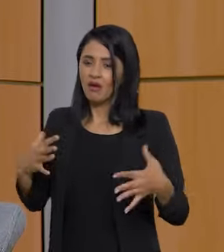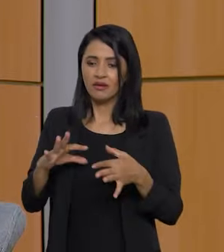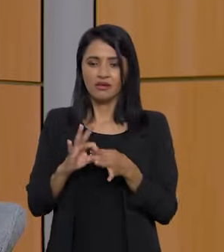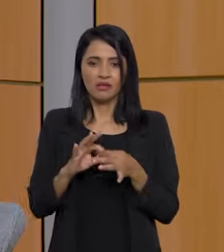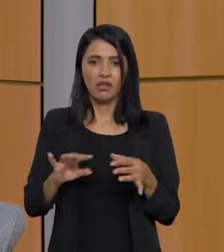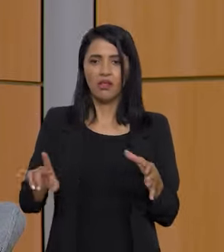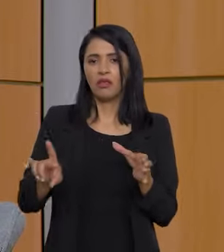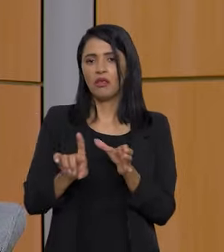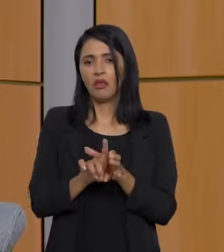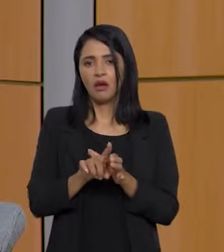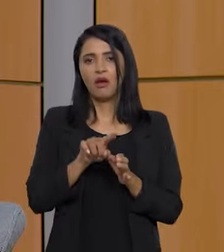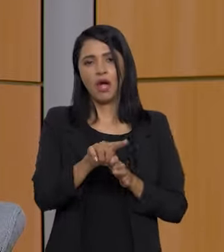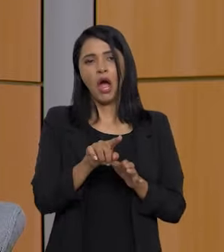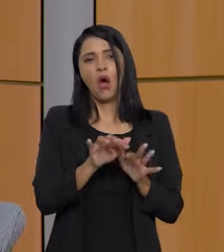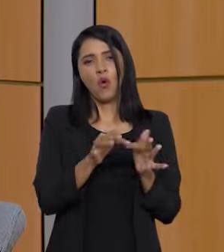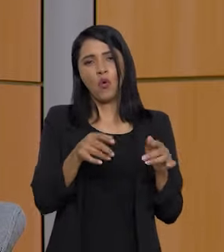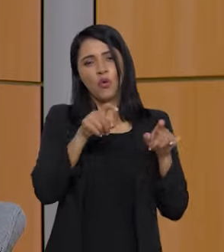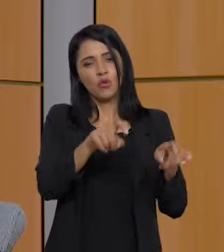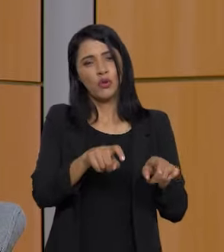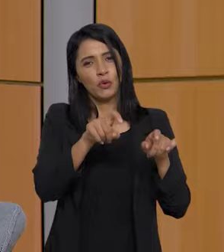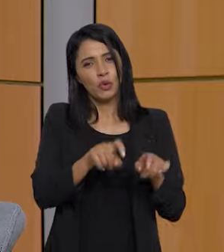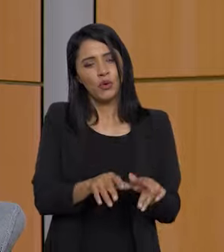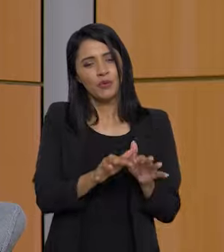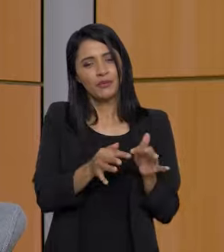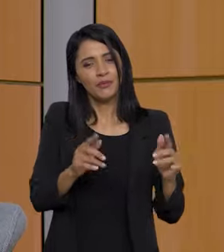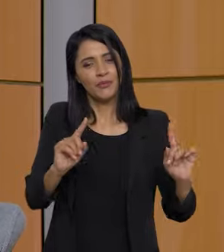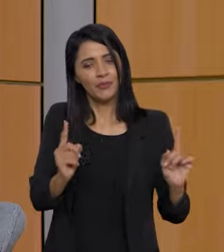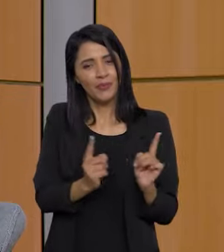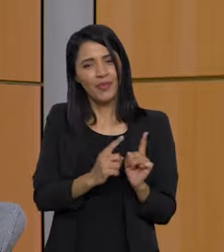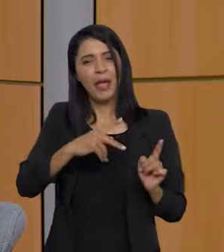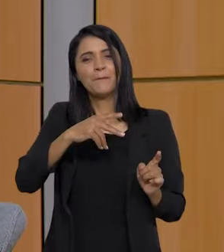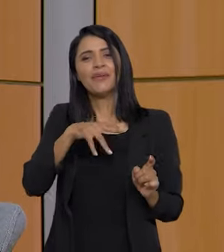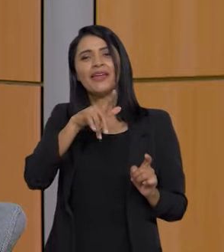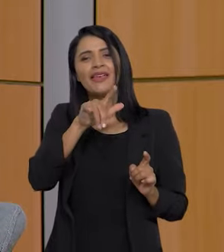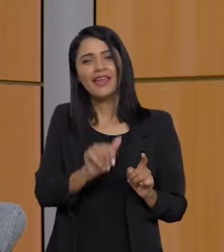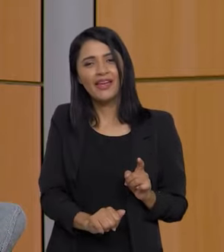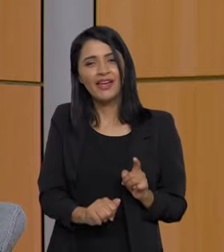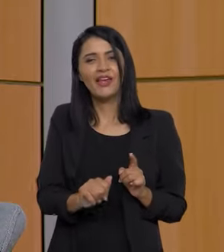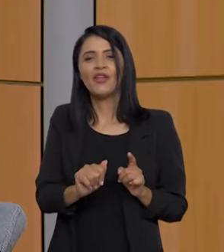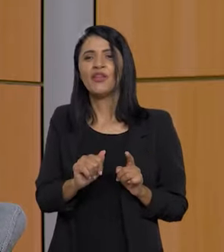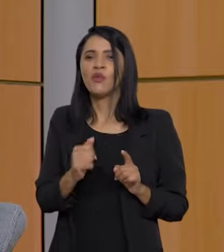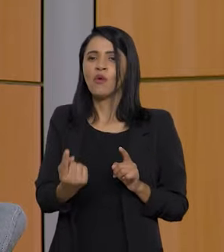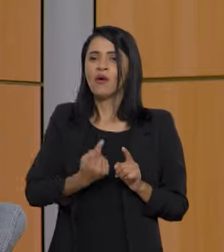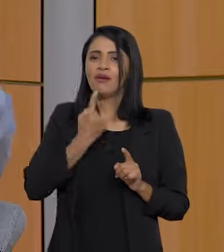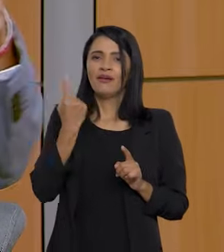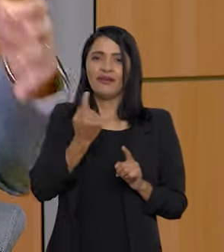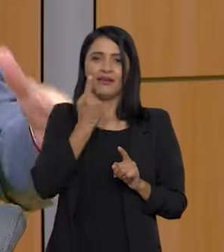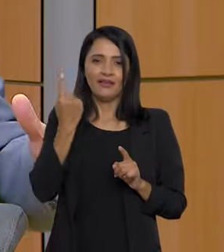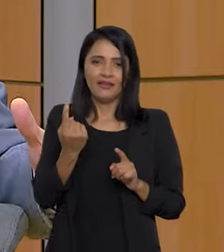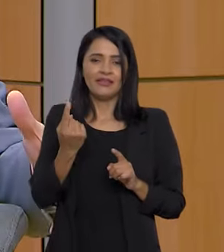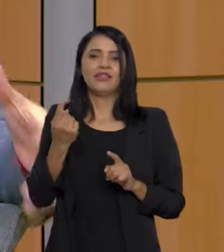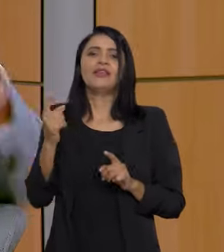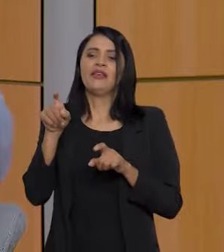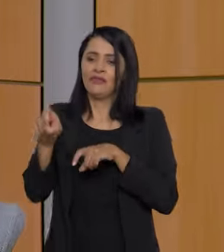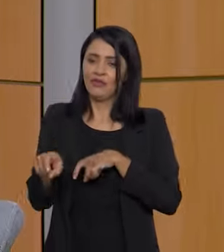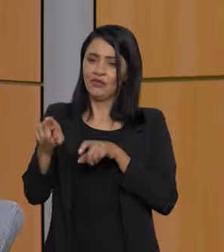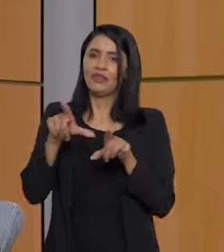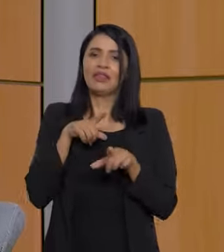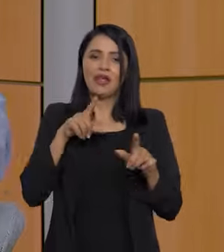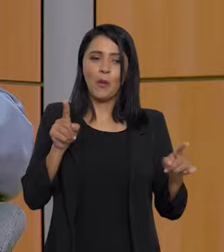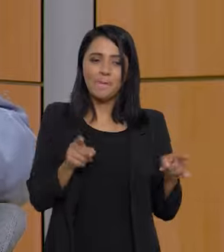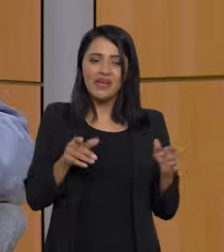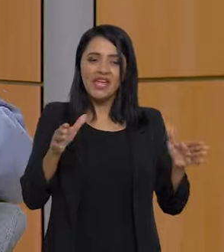integrada. Para que o pequeno agricultor, ou não existe pequeno agricultor, gigante agricultor que tem uma pequena propriedade,